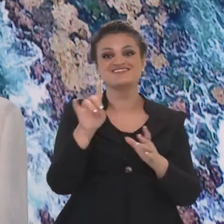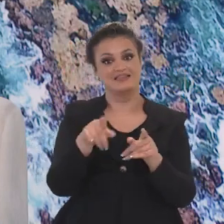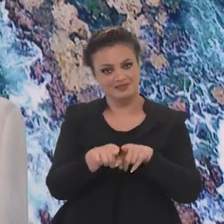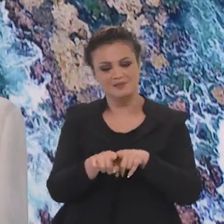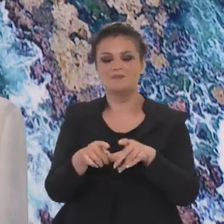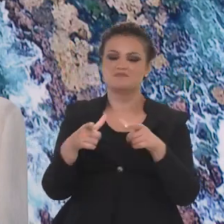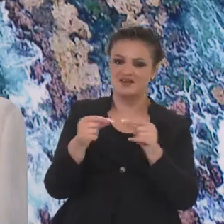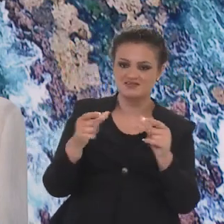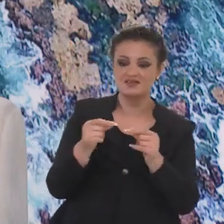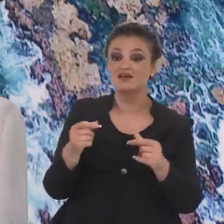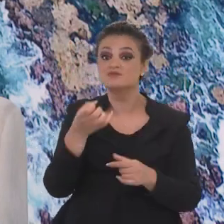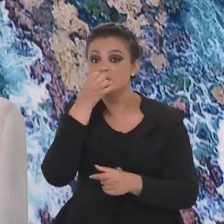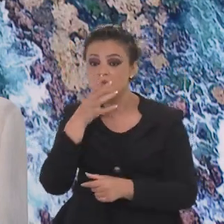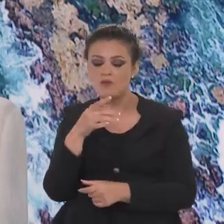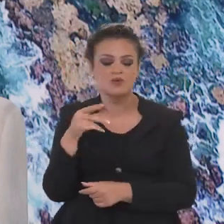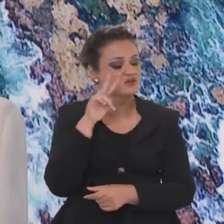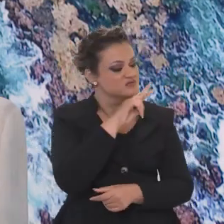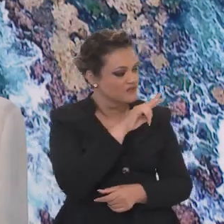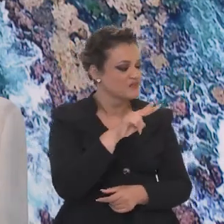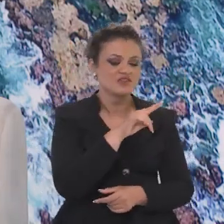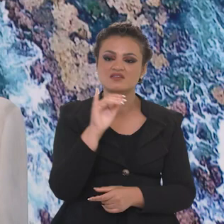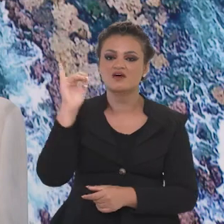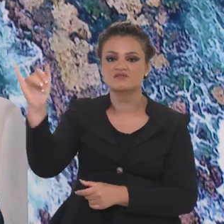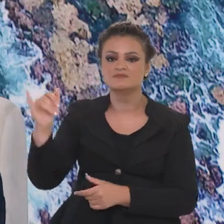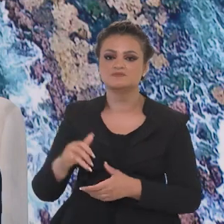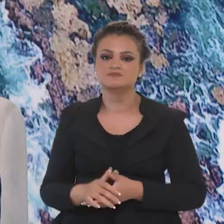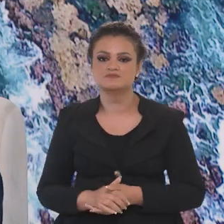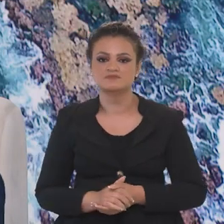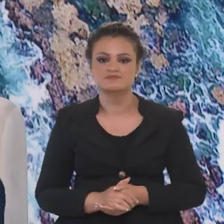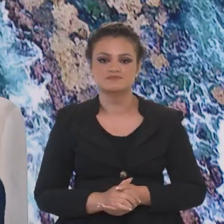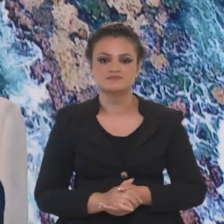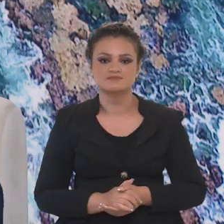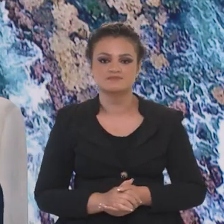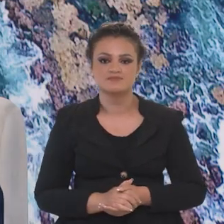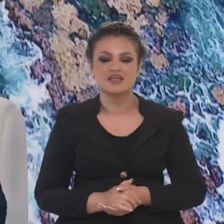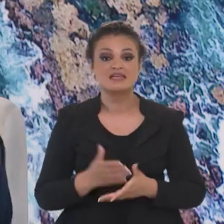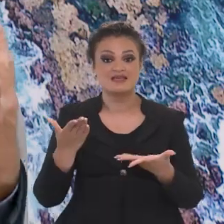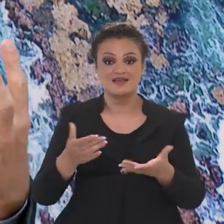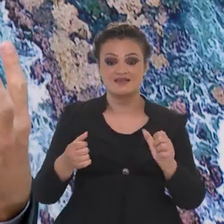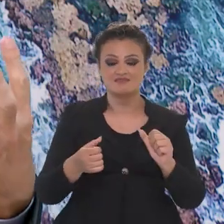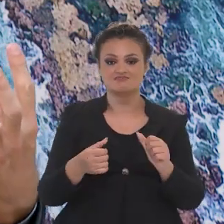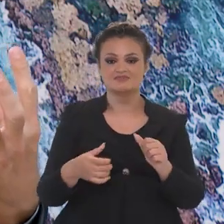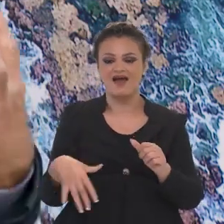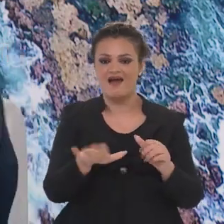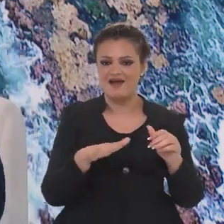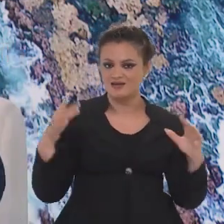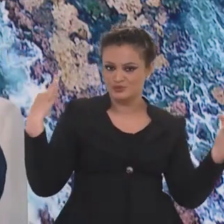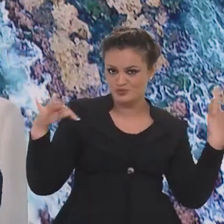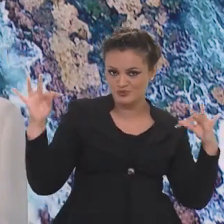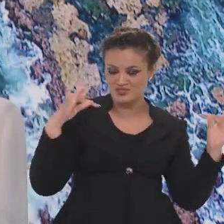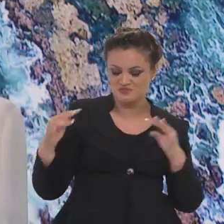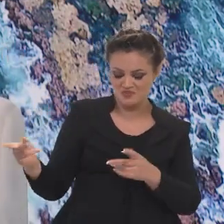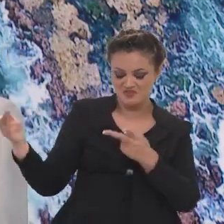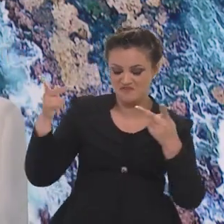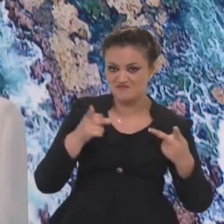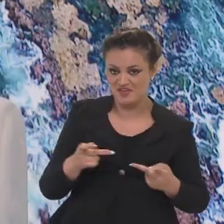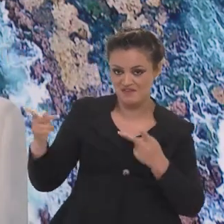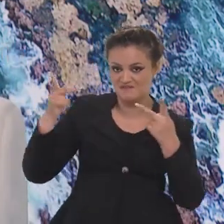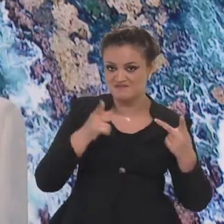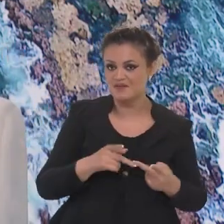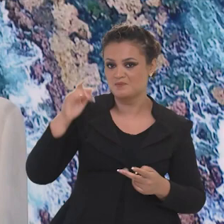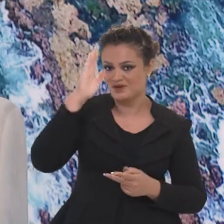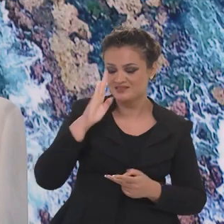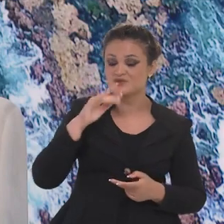Federal. Isso é muito positivo, porque eles vão para lá, para os seus países. E por que a América do Sul? Porque hoje, o grande volume de turistas que está